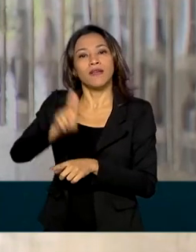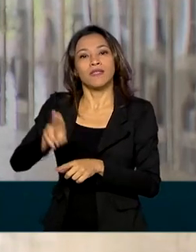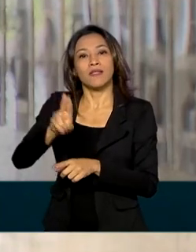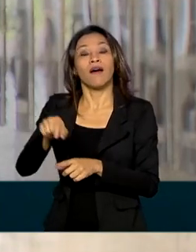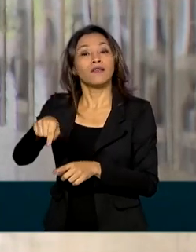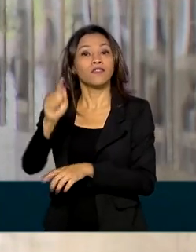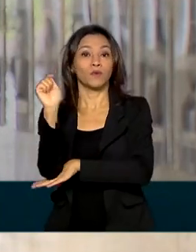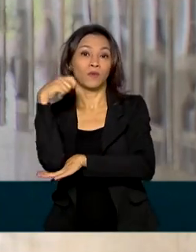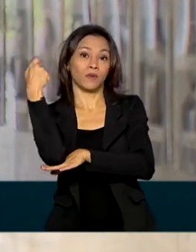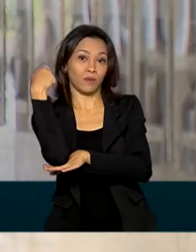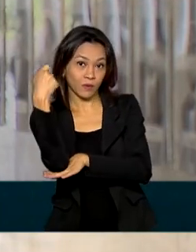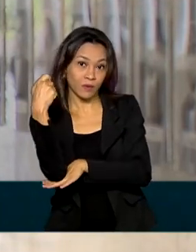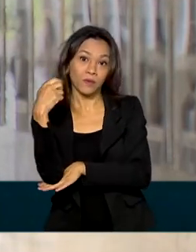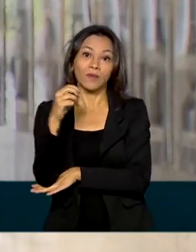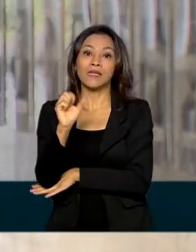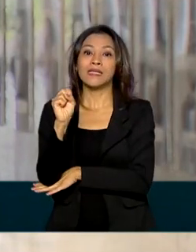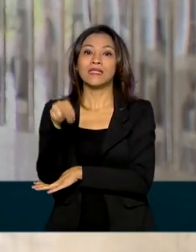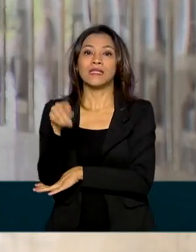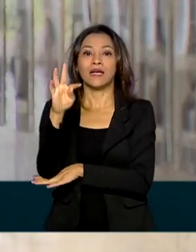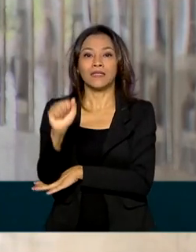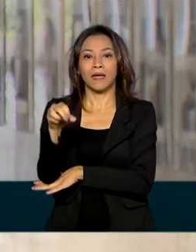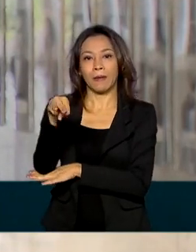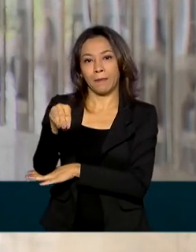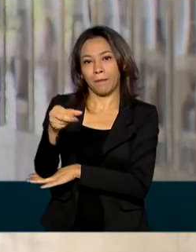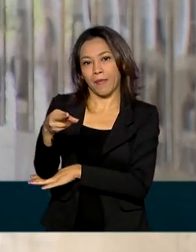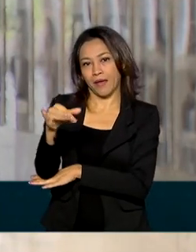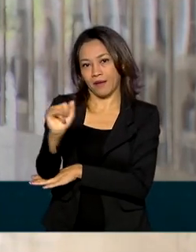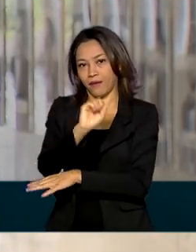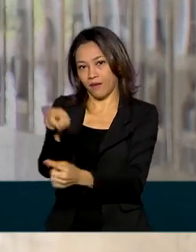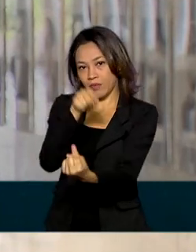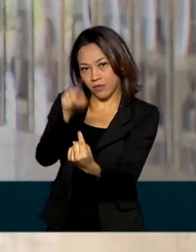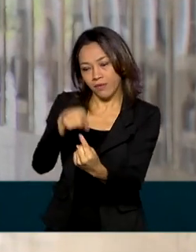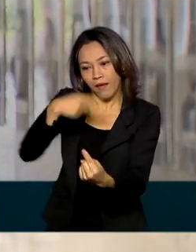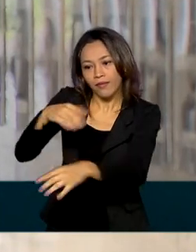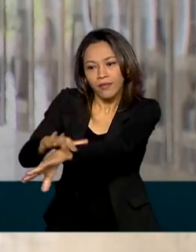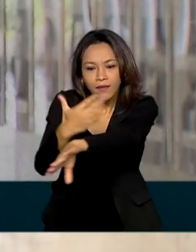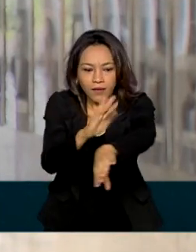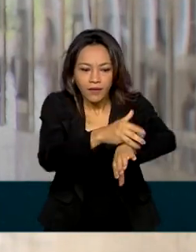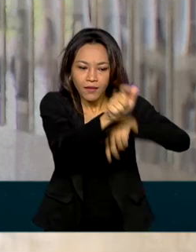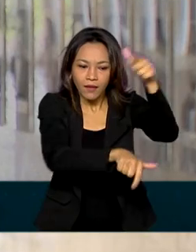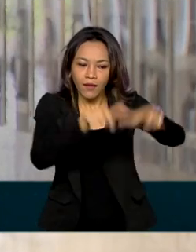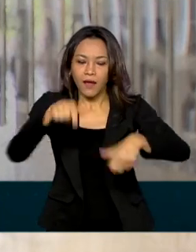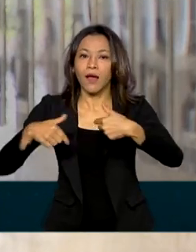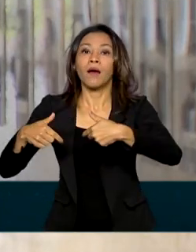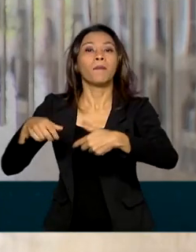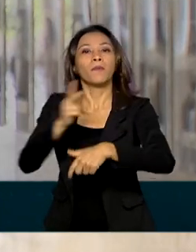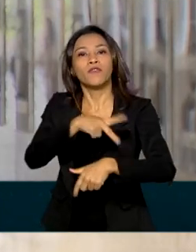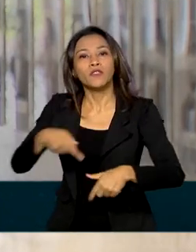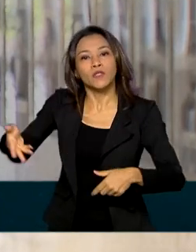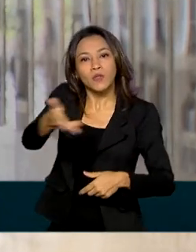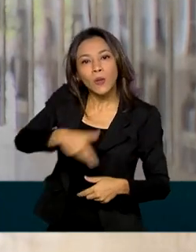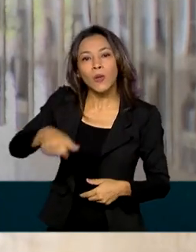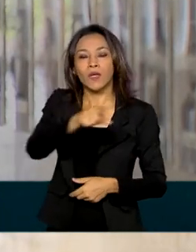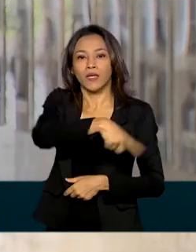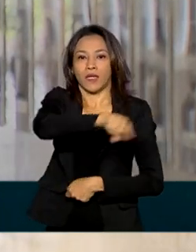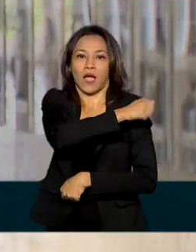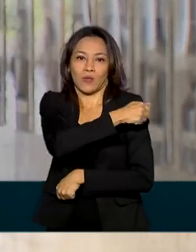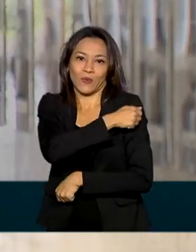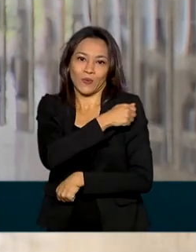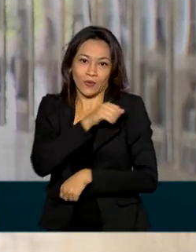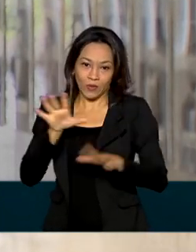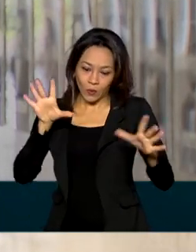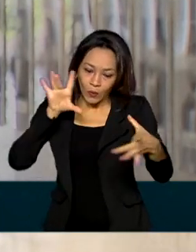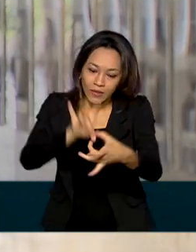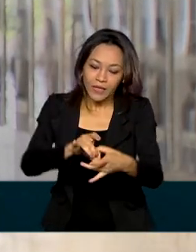Rio Grande do Sul. E tem o objetivo de capacitar professores universitários, pesquisadores e alunos na área da ciência espacial.